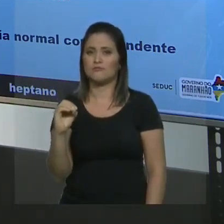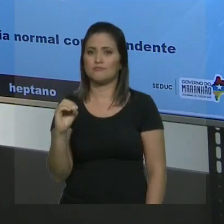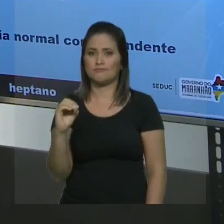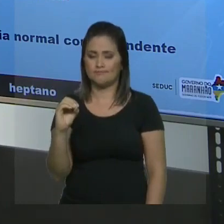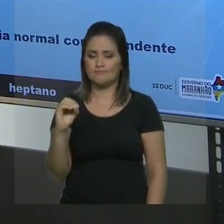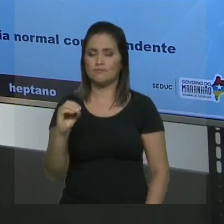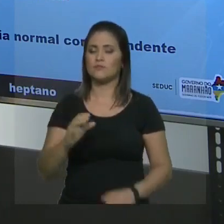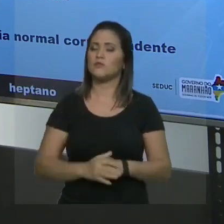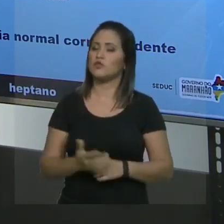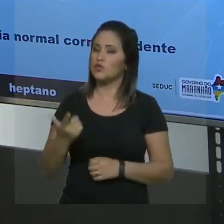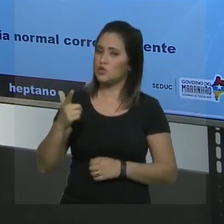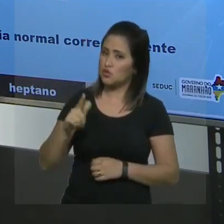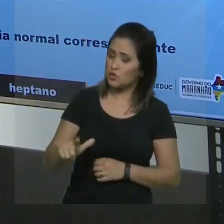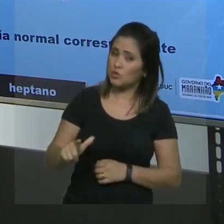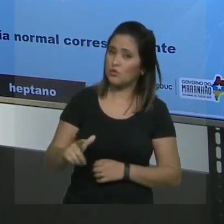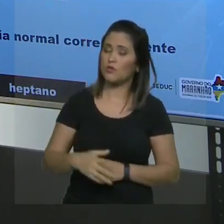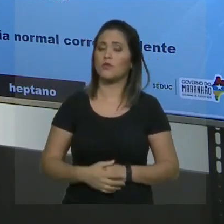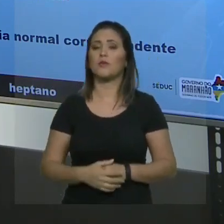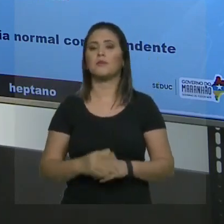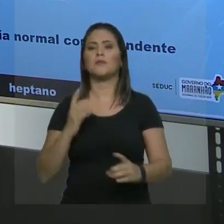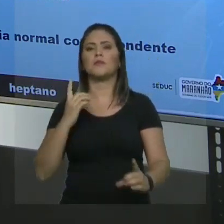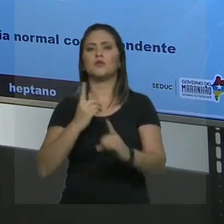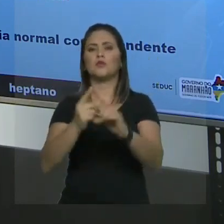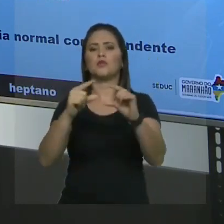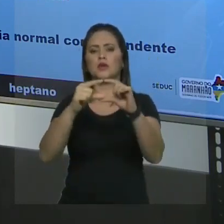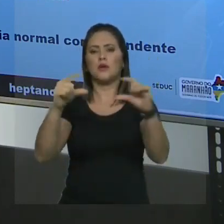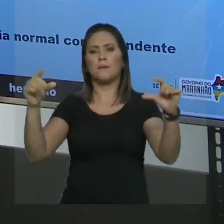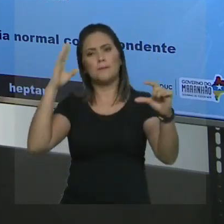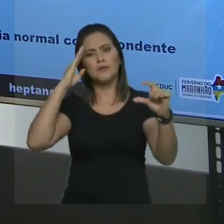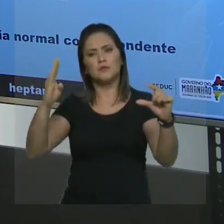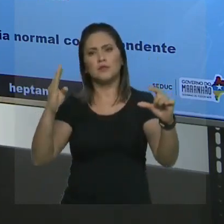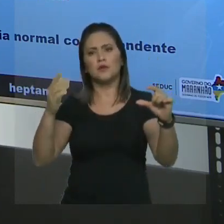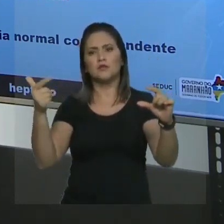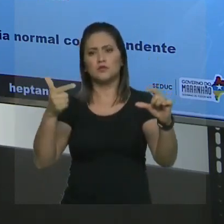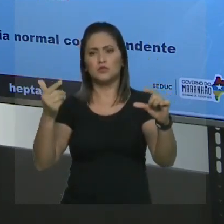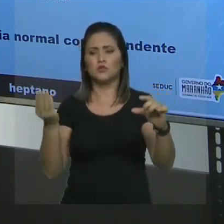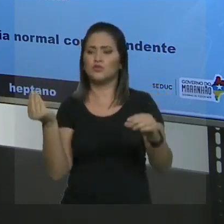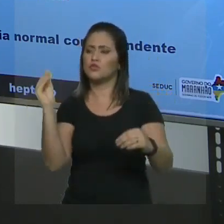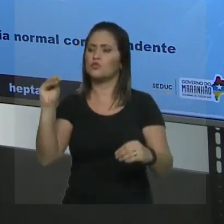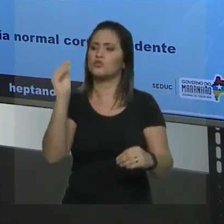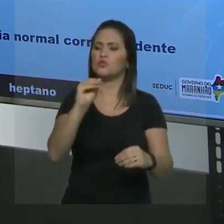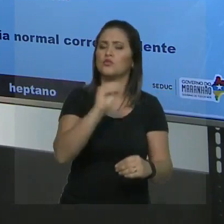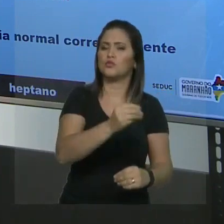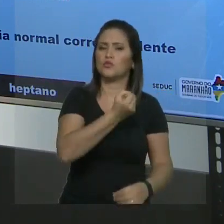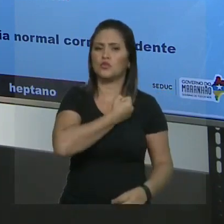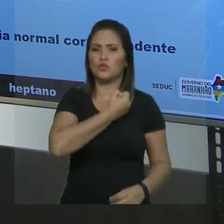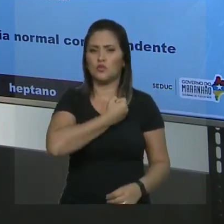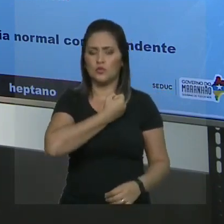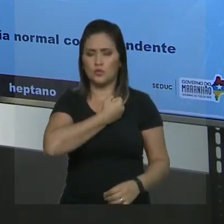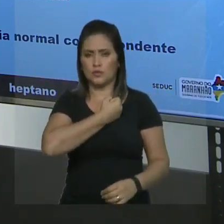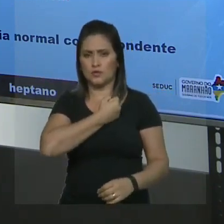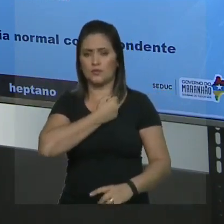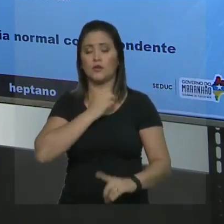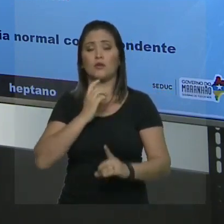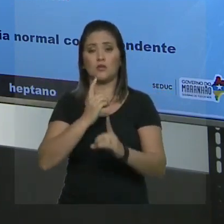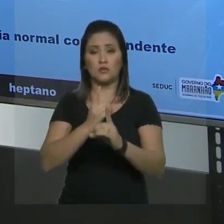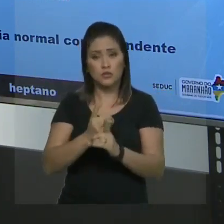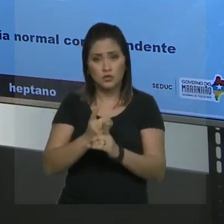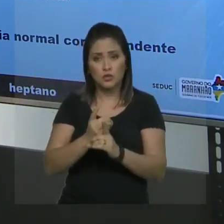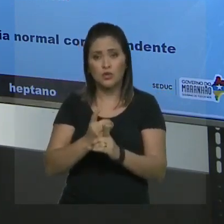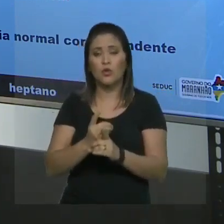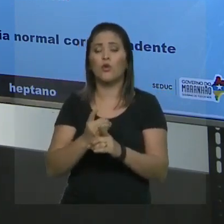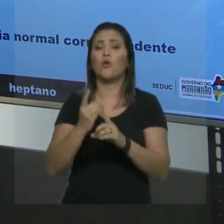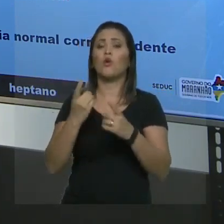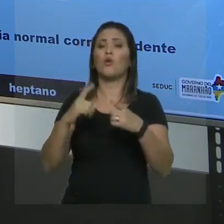principal, segundo numera a cadeia principal. Beleza? Depois que achou a cadeia principal e o numerou, faz o quê? Dá o nome.